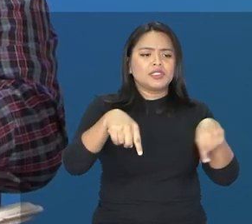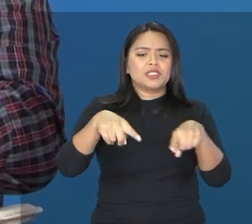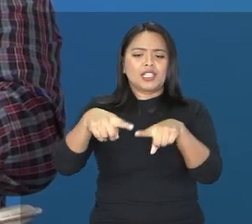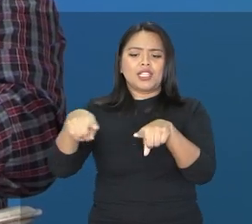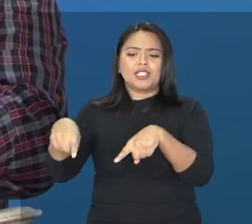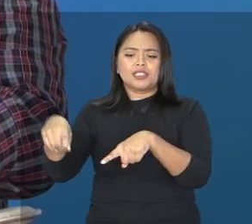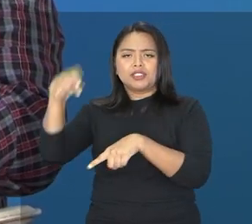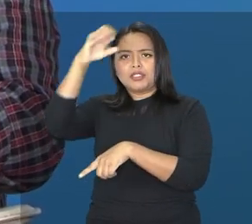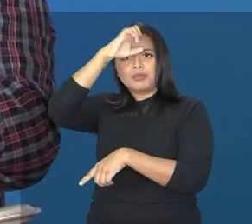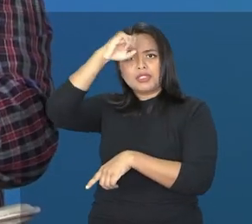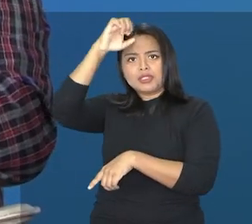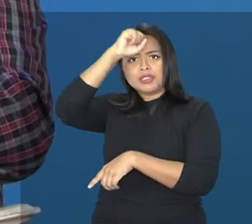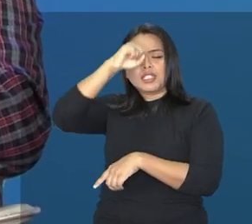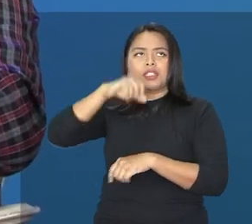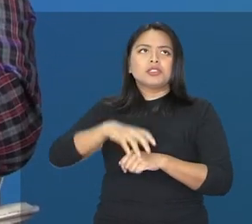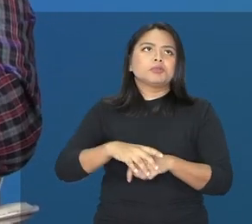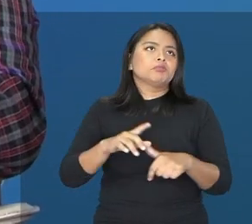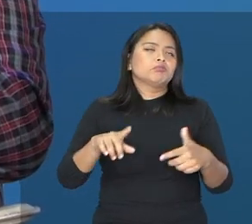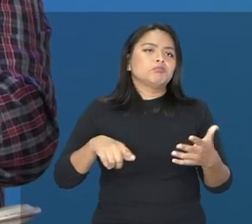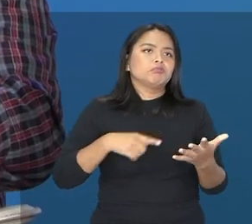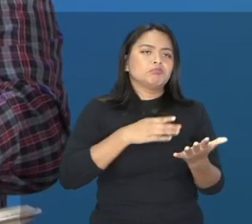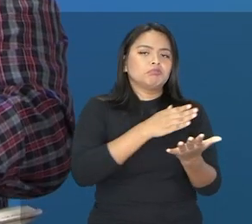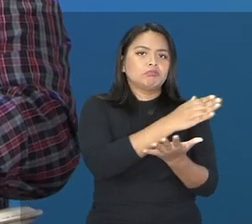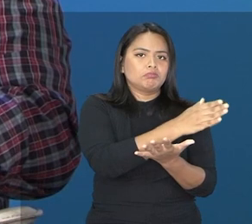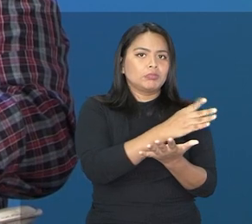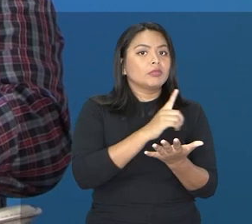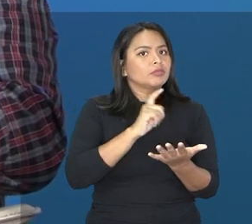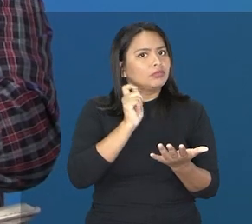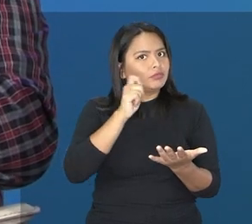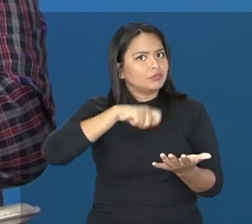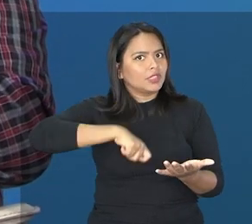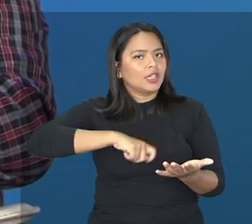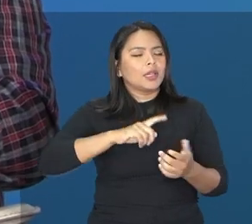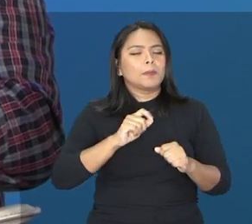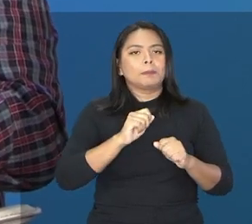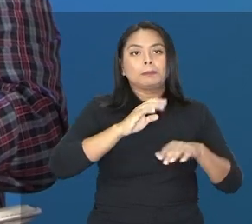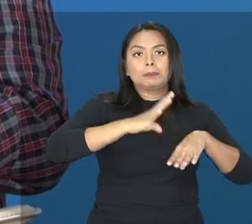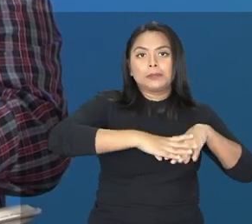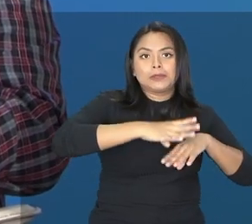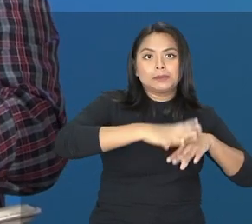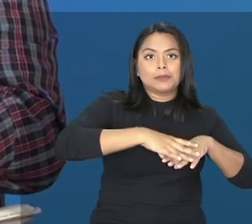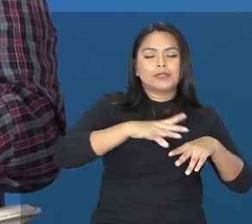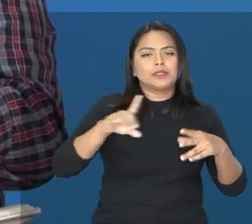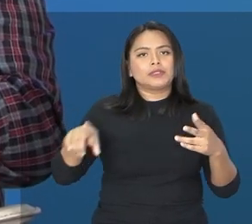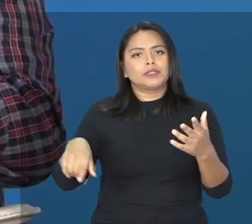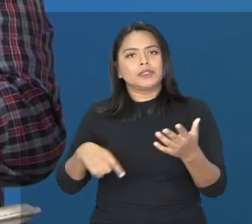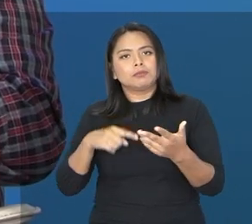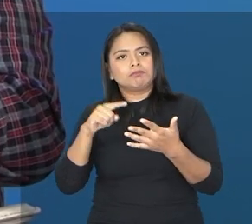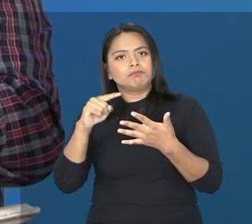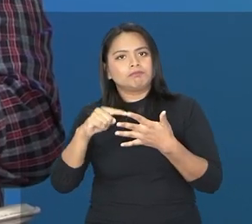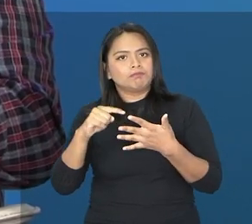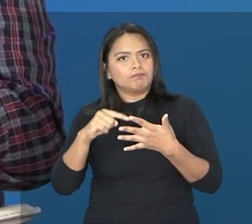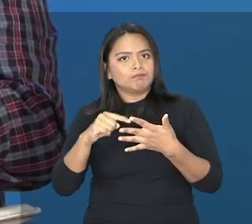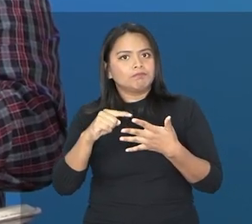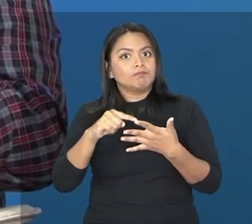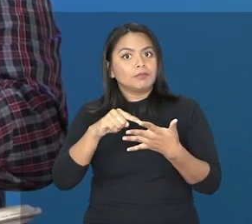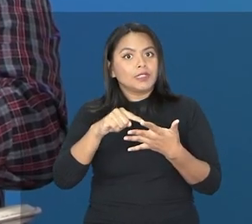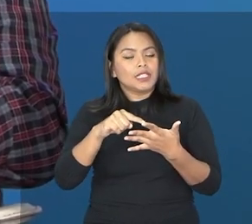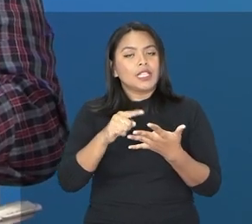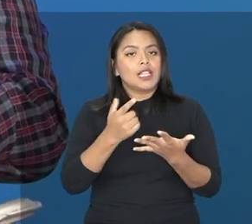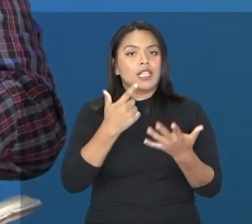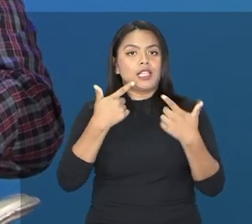aprendizagem, elas podem ser na área do raciocínio lógico-matemático, elas podem ser na área de linguagem,